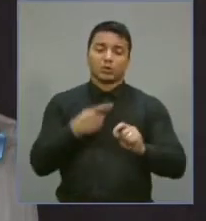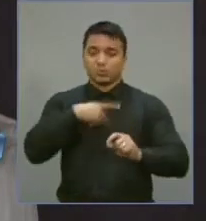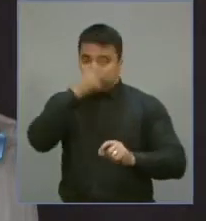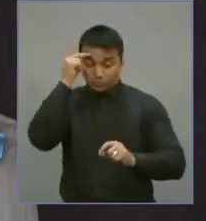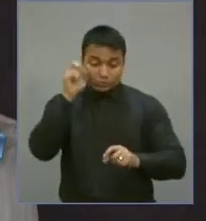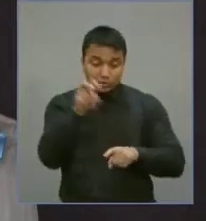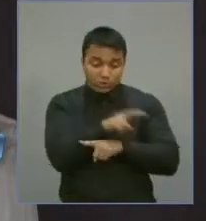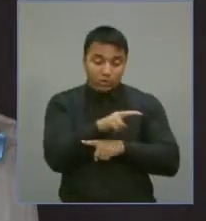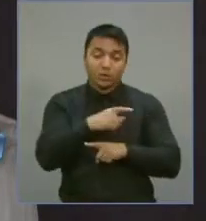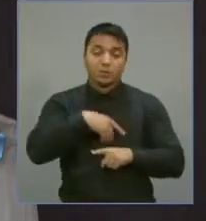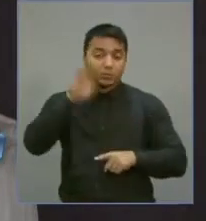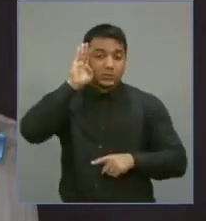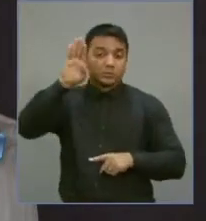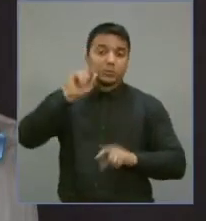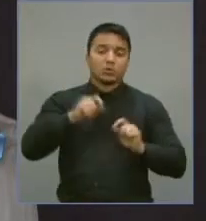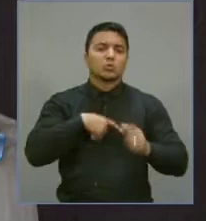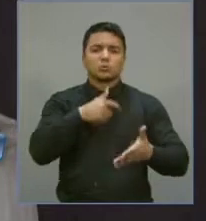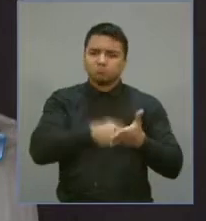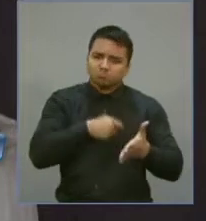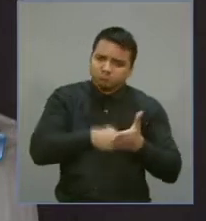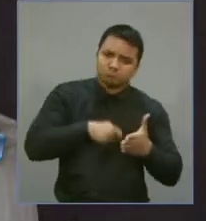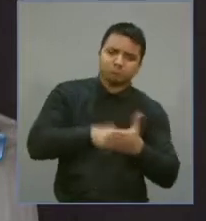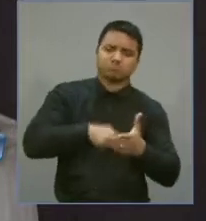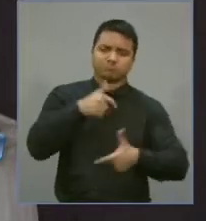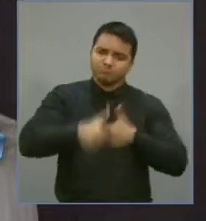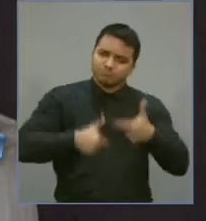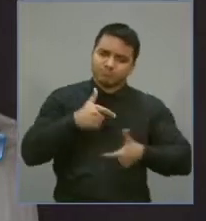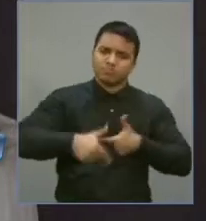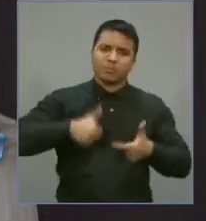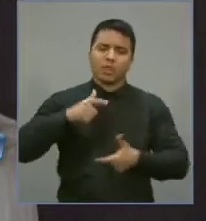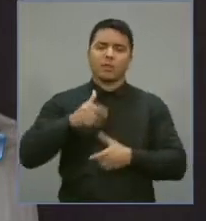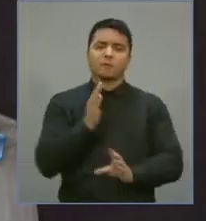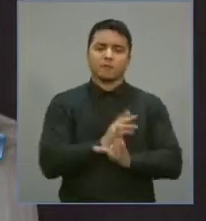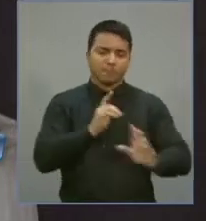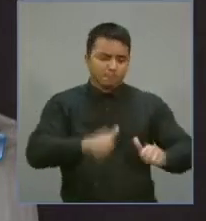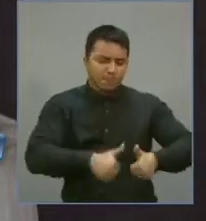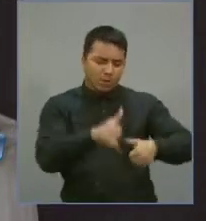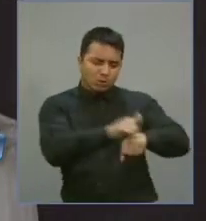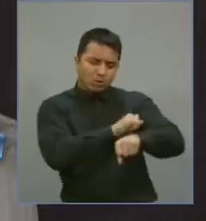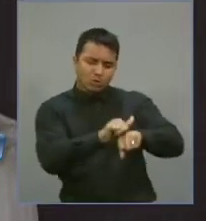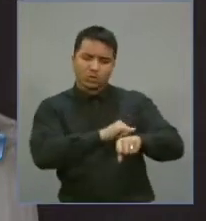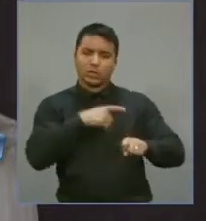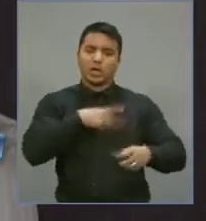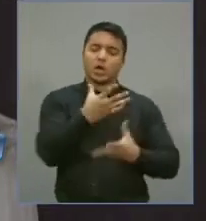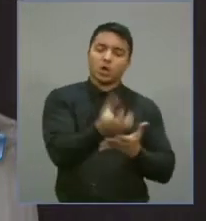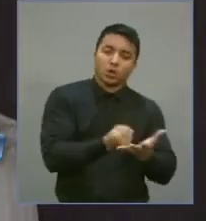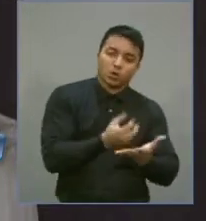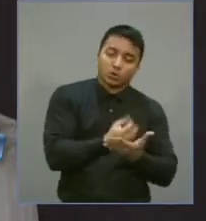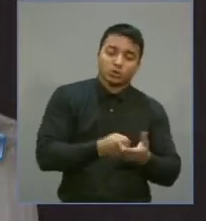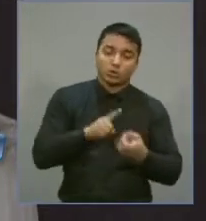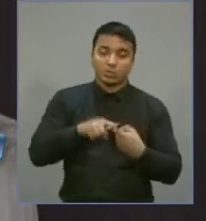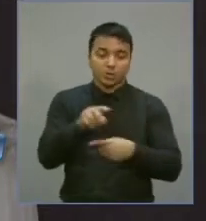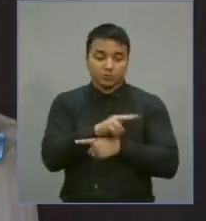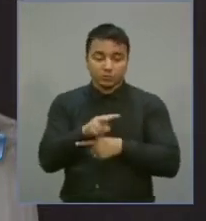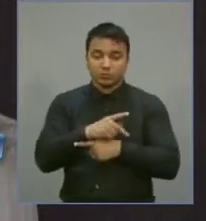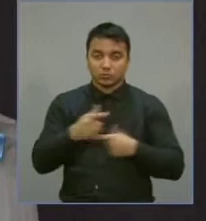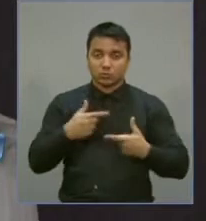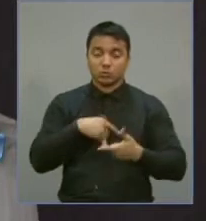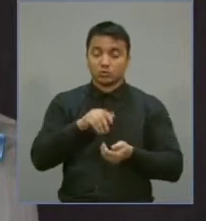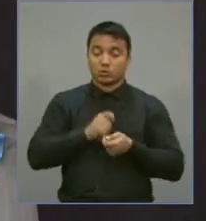auditores fiscais, sobretudo, que se esmeram na gestão fiscal, na arrecadação e no controle do gasto.